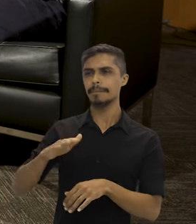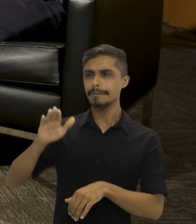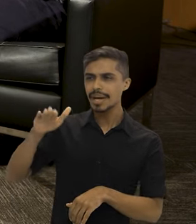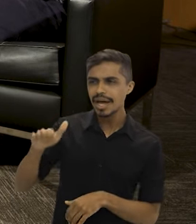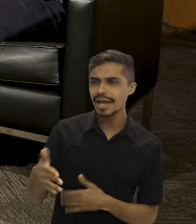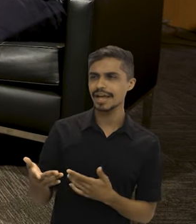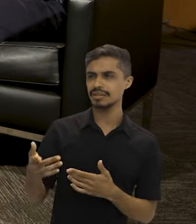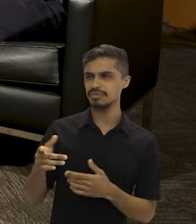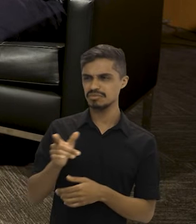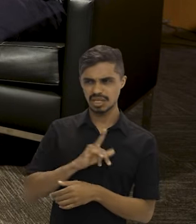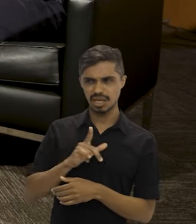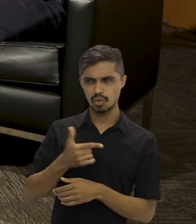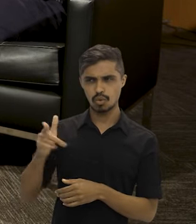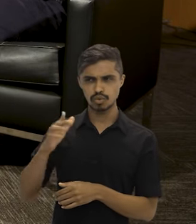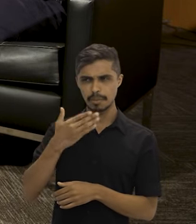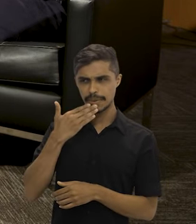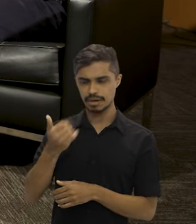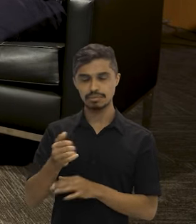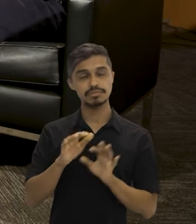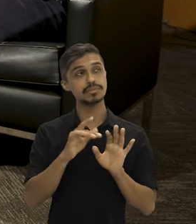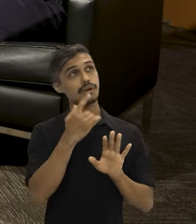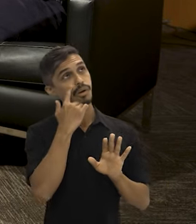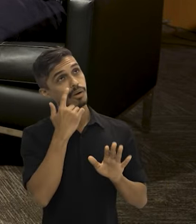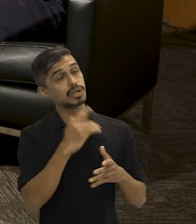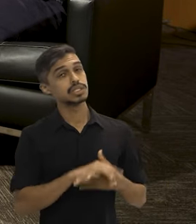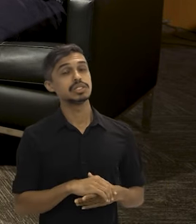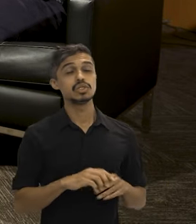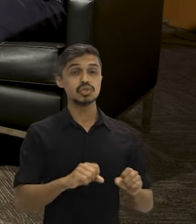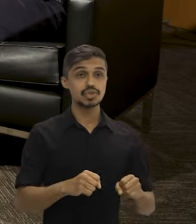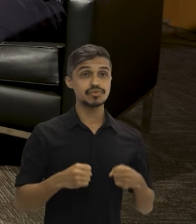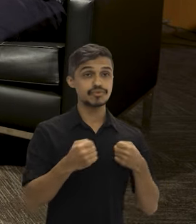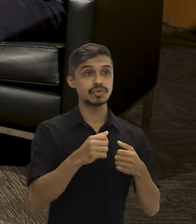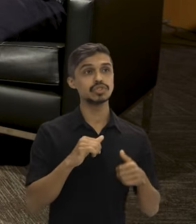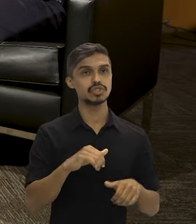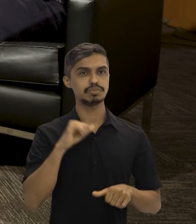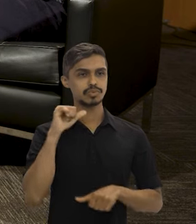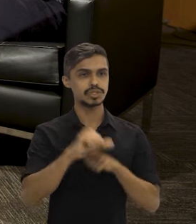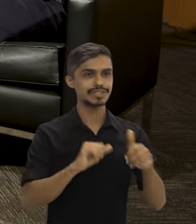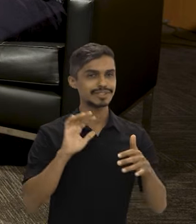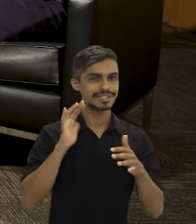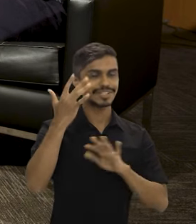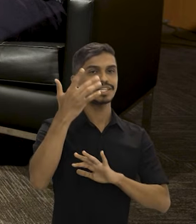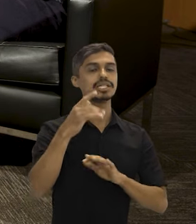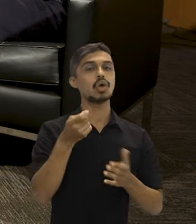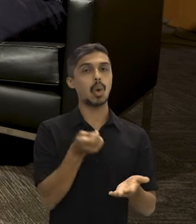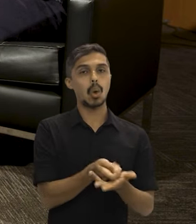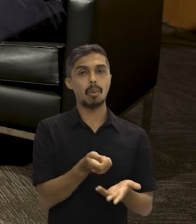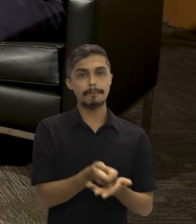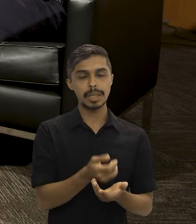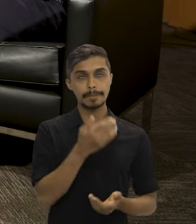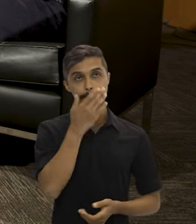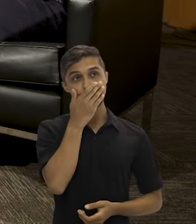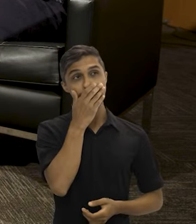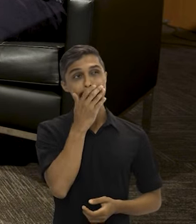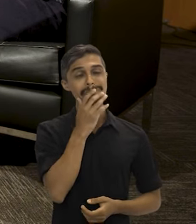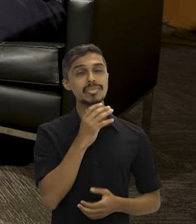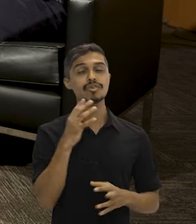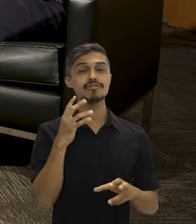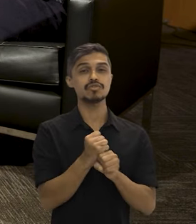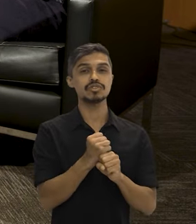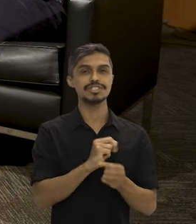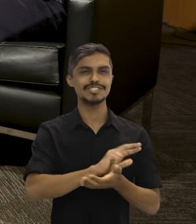esse problema? Olha, as ações de mudança climática vão exigir